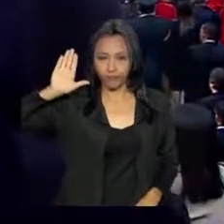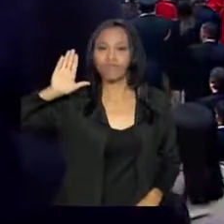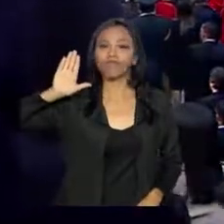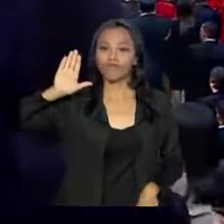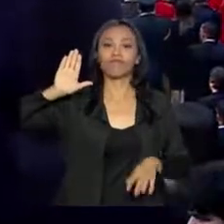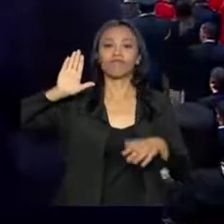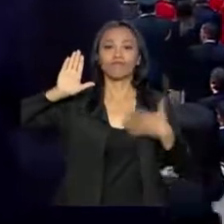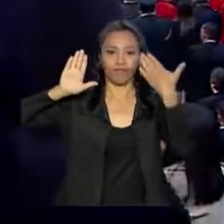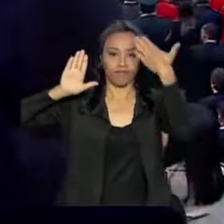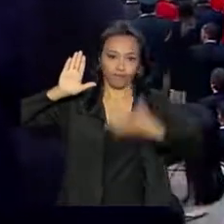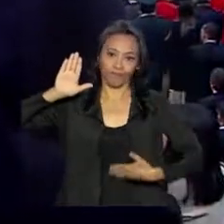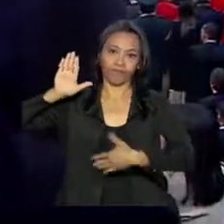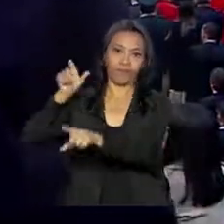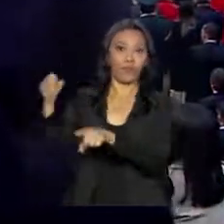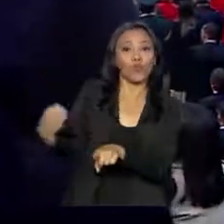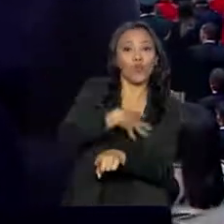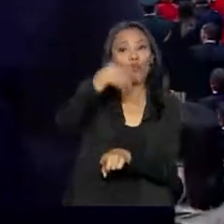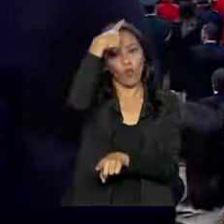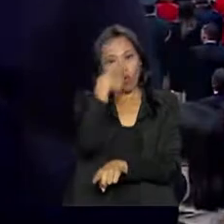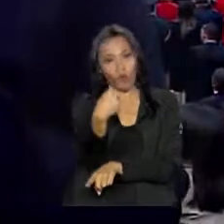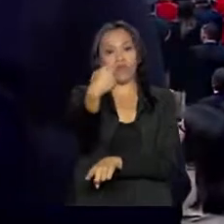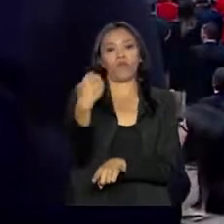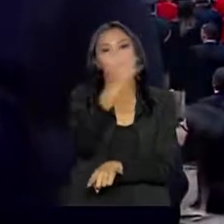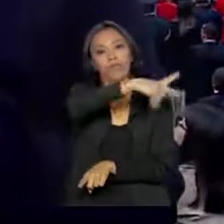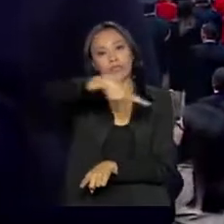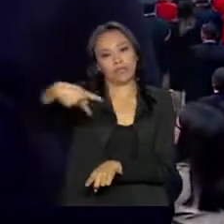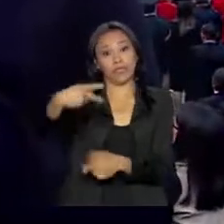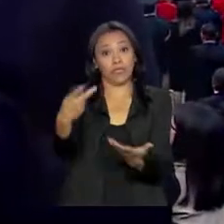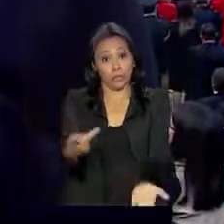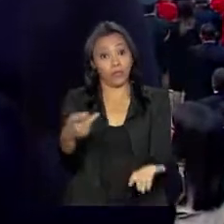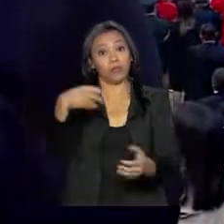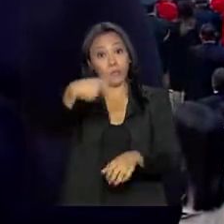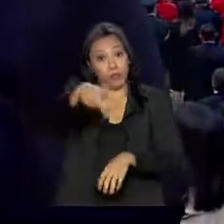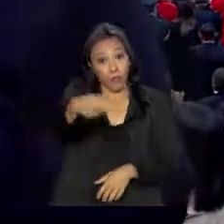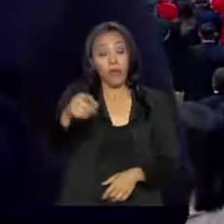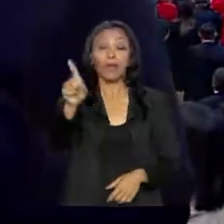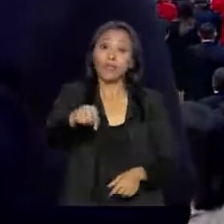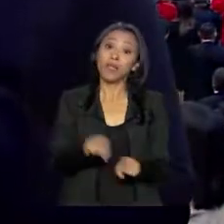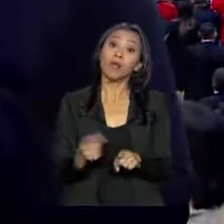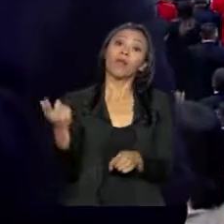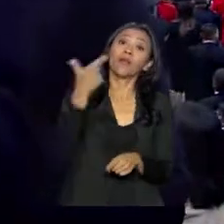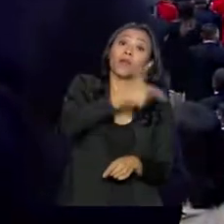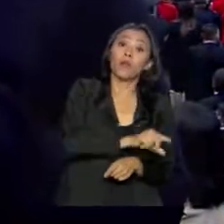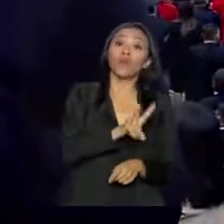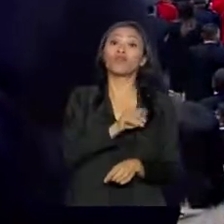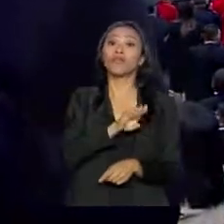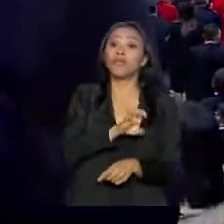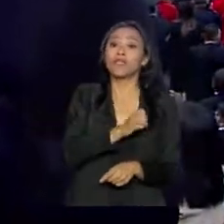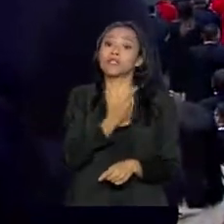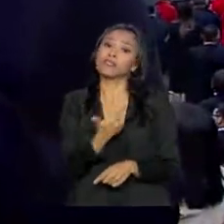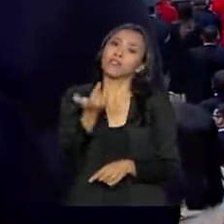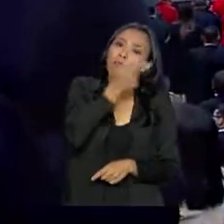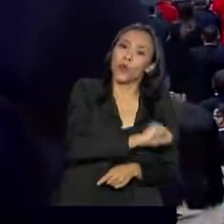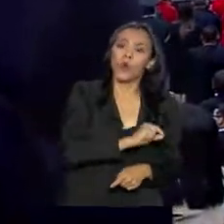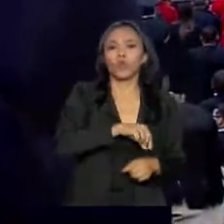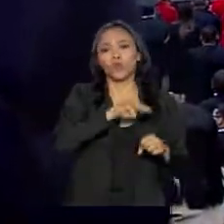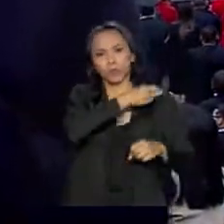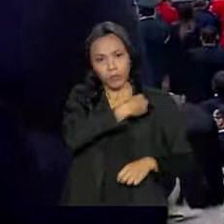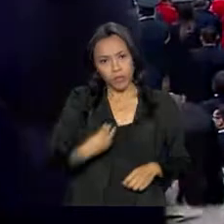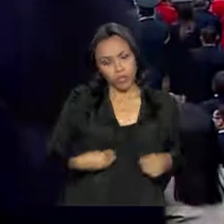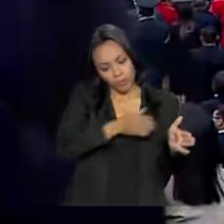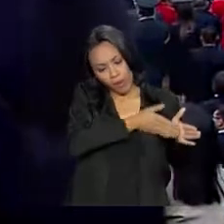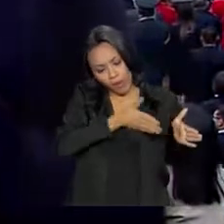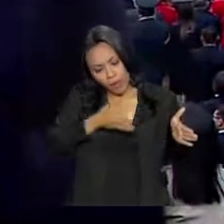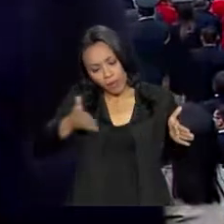como novo presidente do Paraguai, assim como o vice-presidente e o juramento dele, do vice-presidente e dos ministros. Depois, ele sai